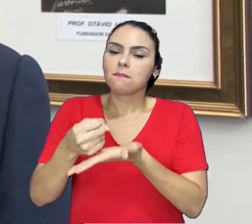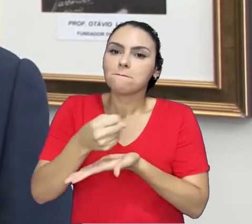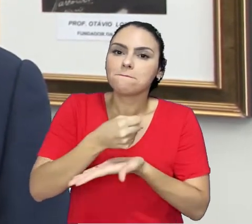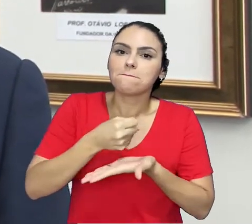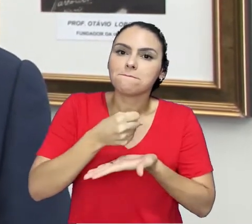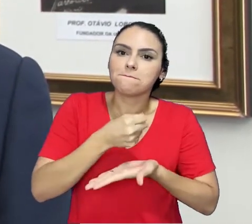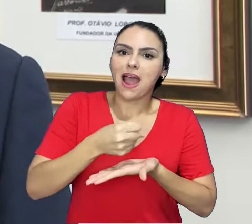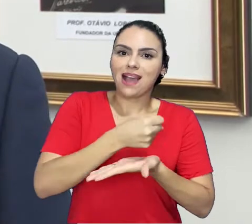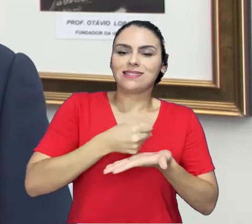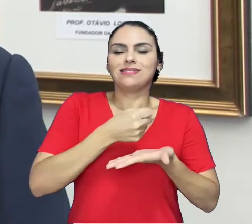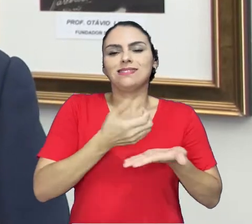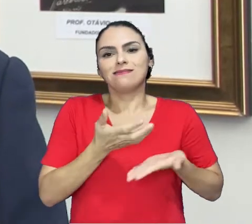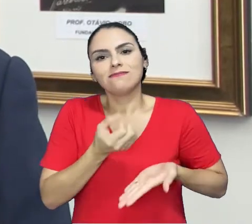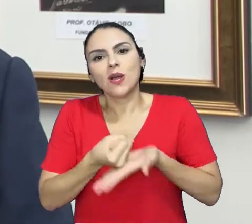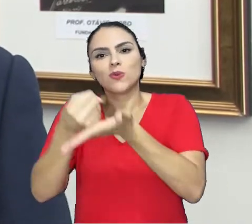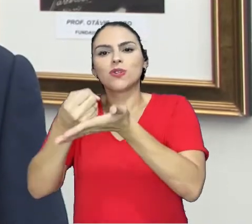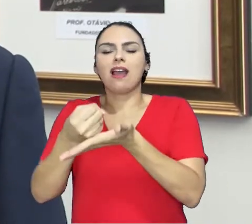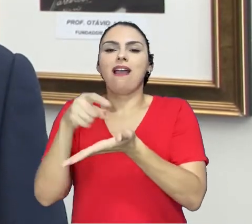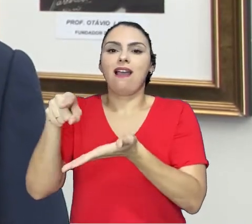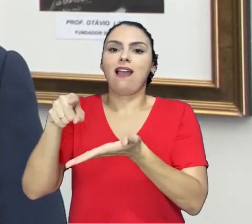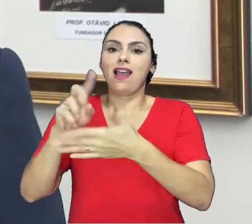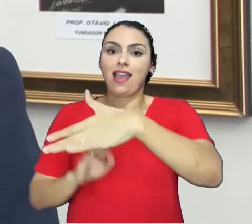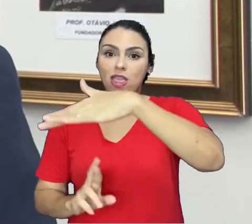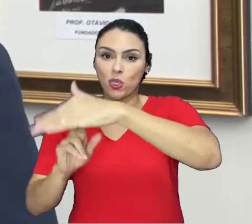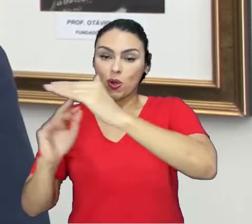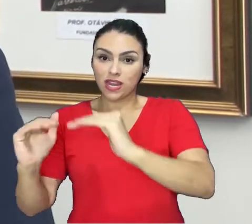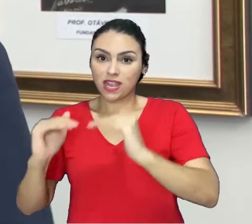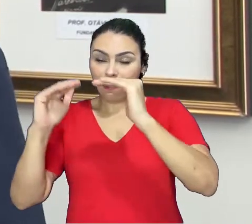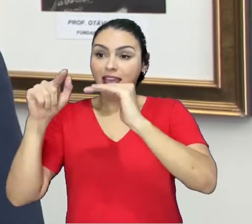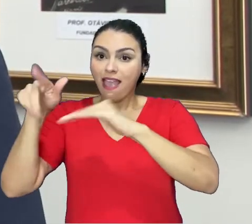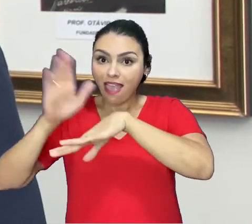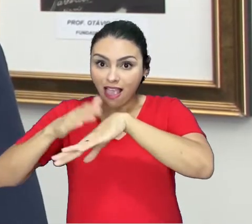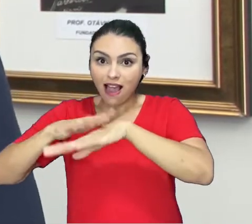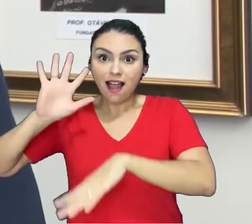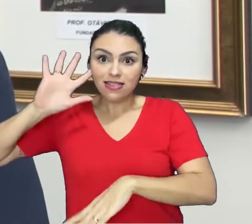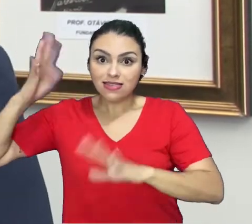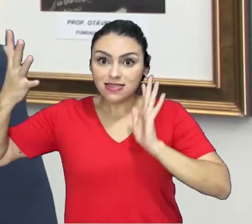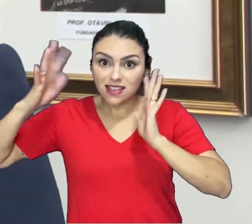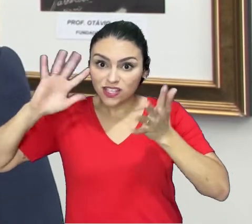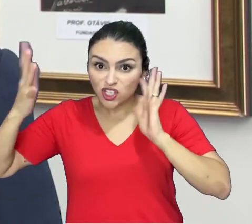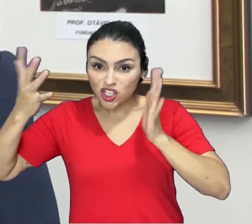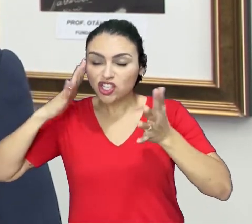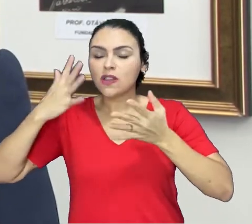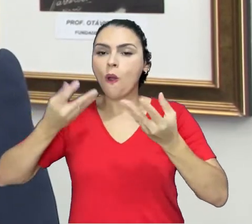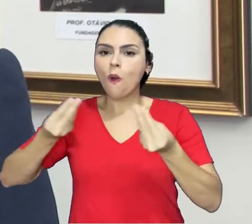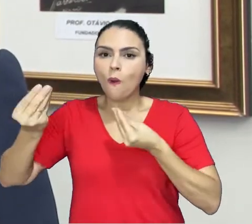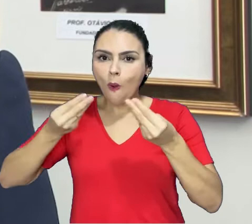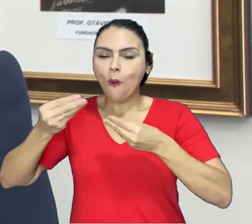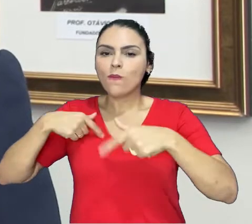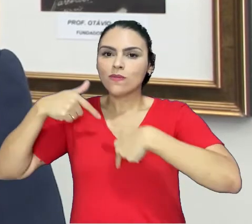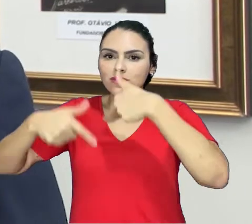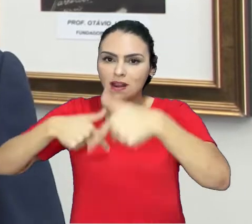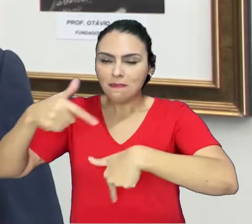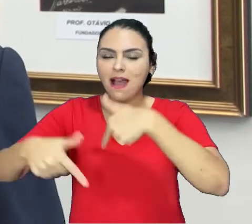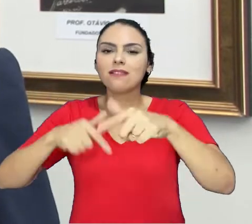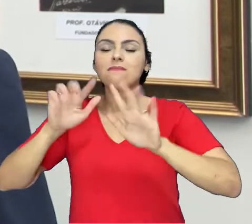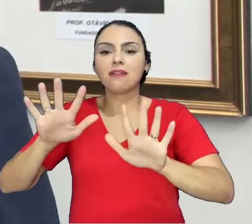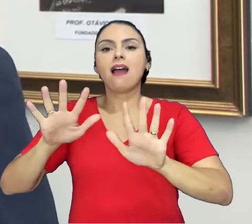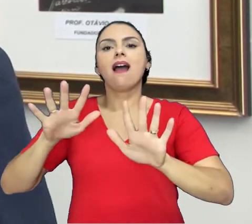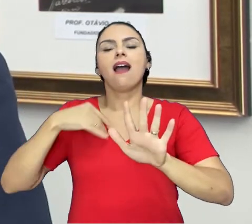administração superior tomar algumas ações cabíveis do ponto de vista do